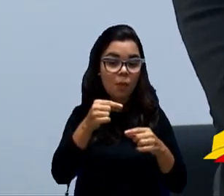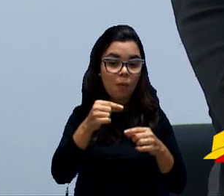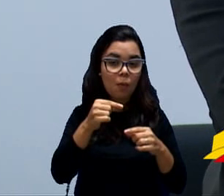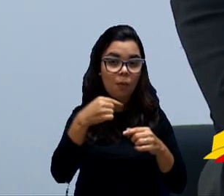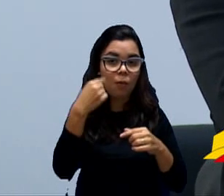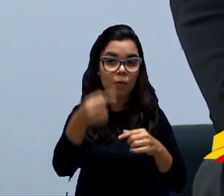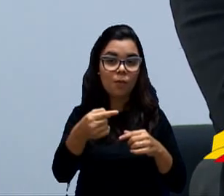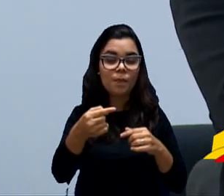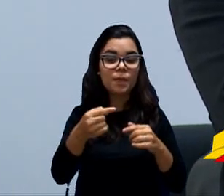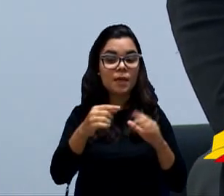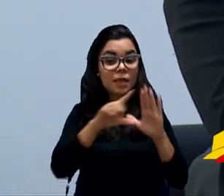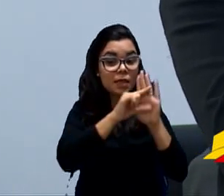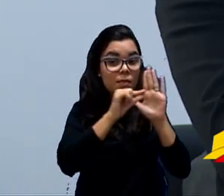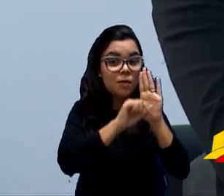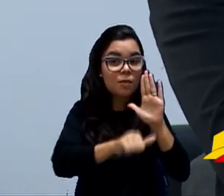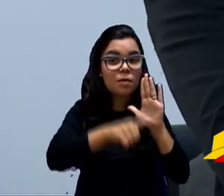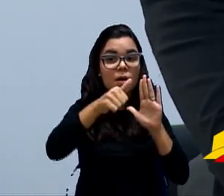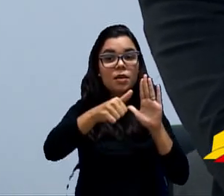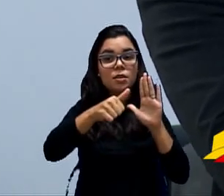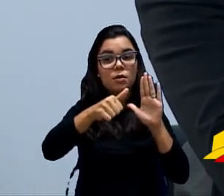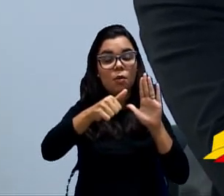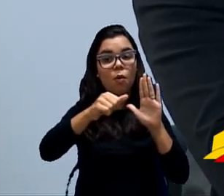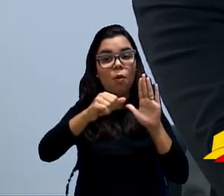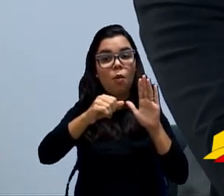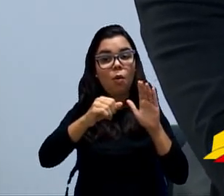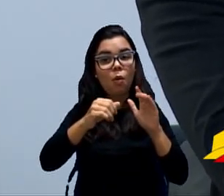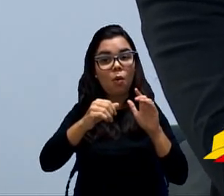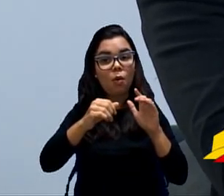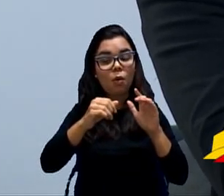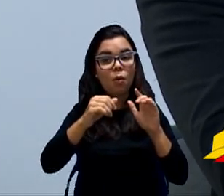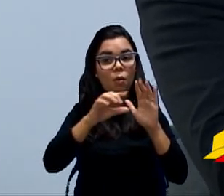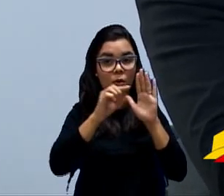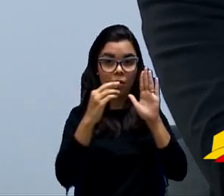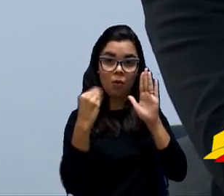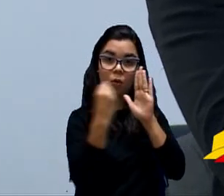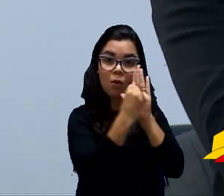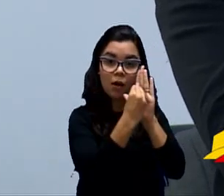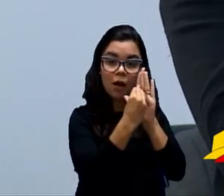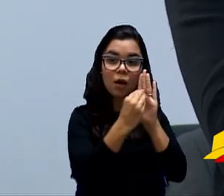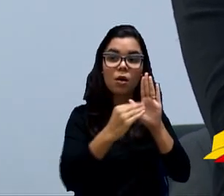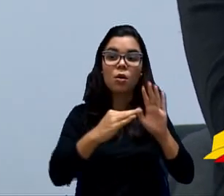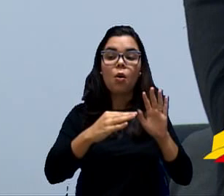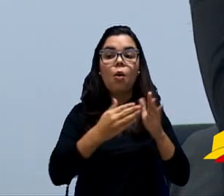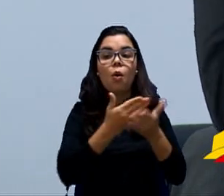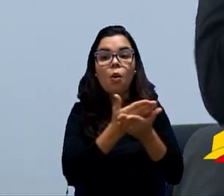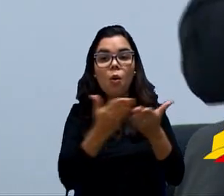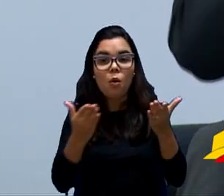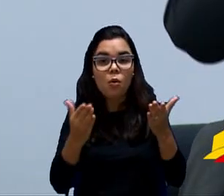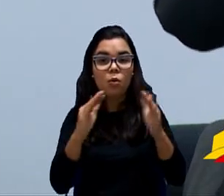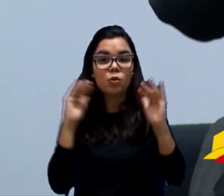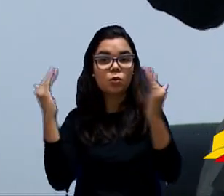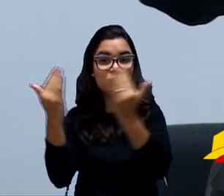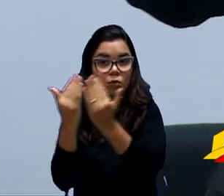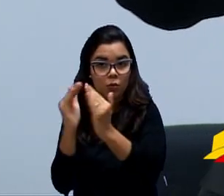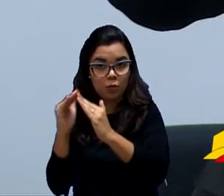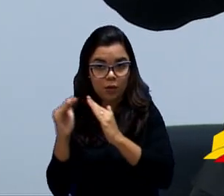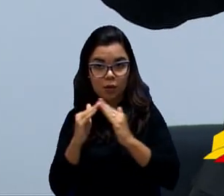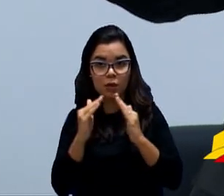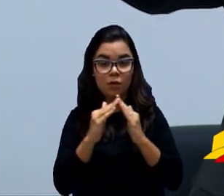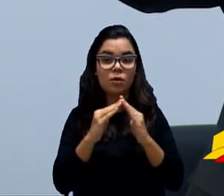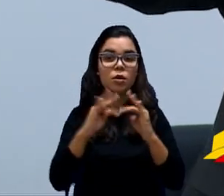colocar aqui, nesse primeiro artigo, os condomínios, as unidades habitacionais que não foram